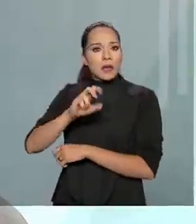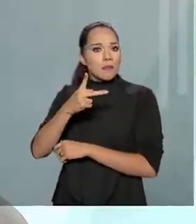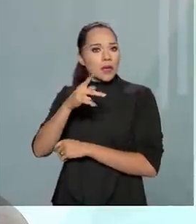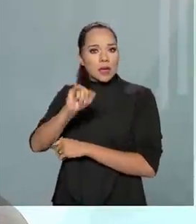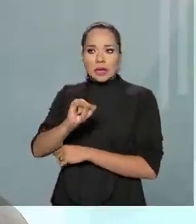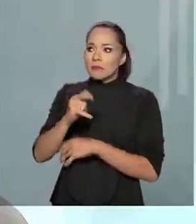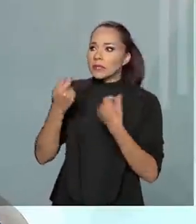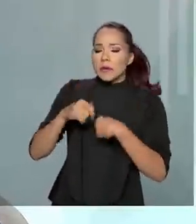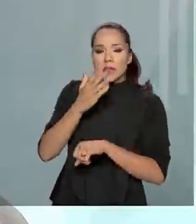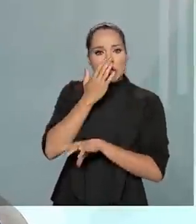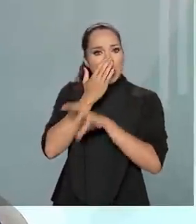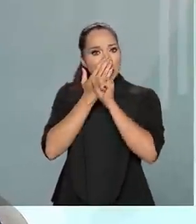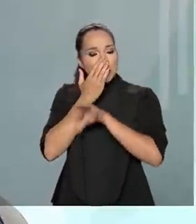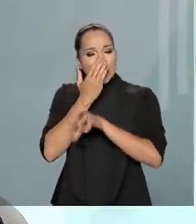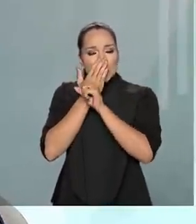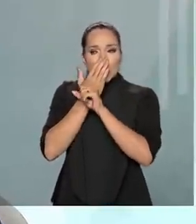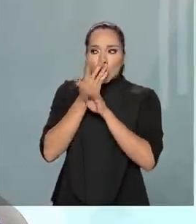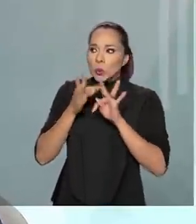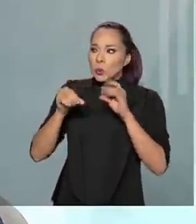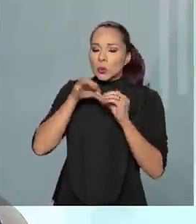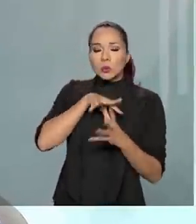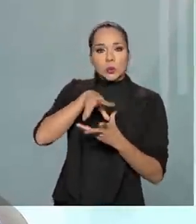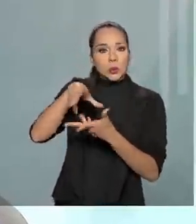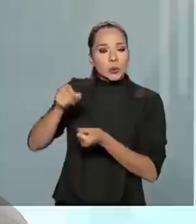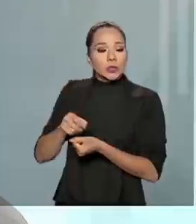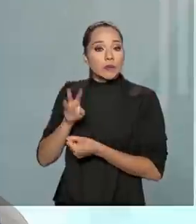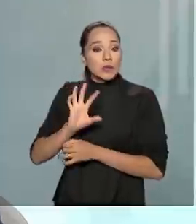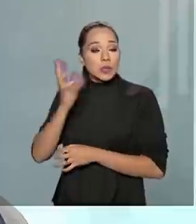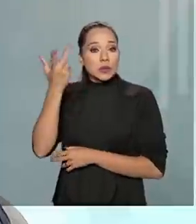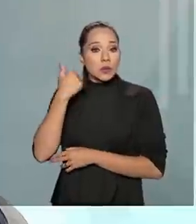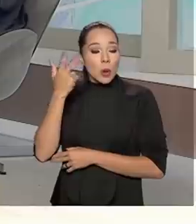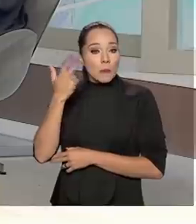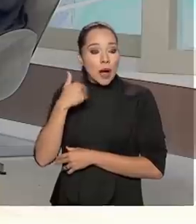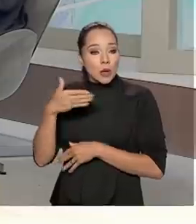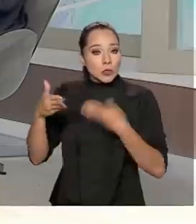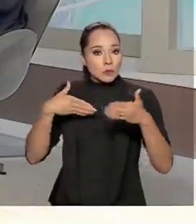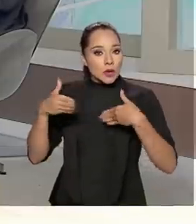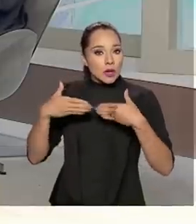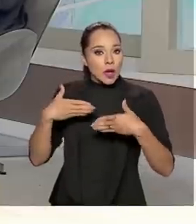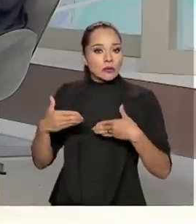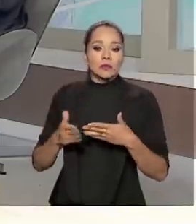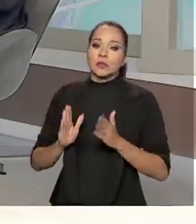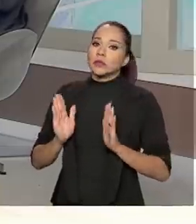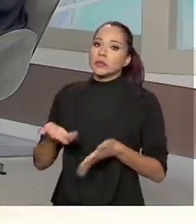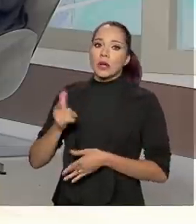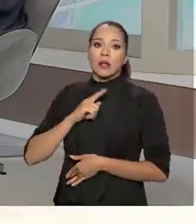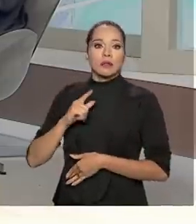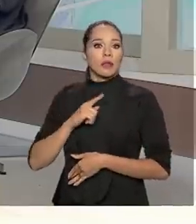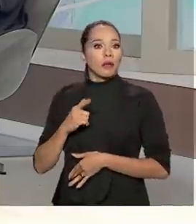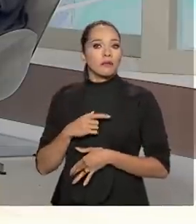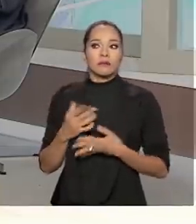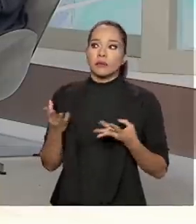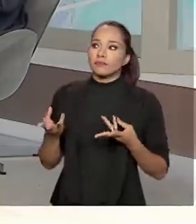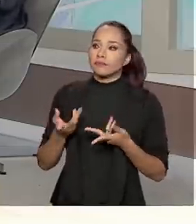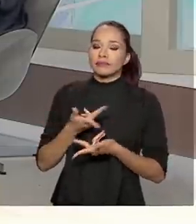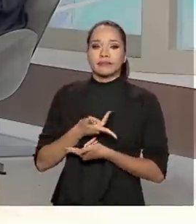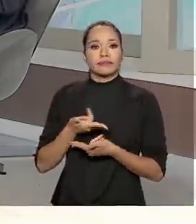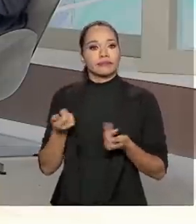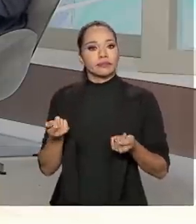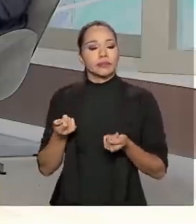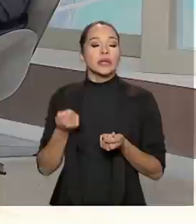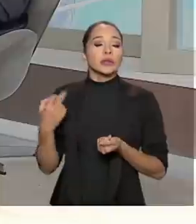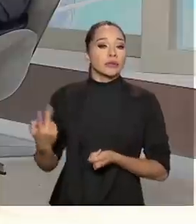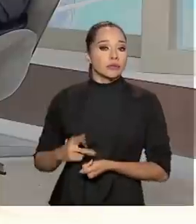de respirador. Isso, por uma situação normal de mercado, já gerou um incremento significativo